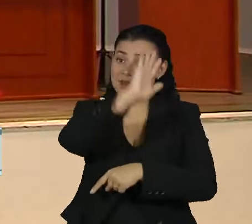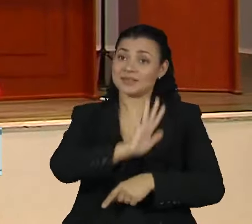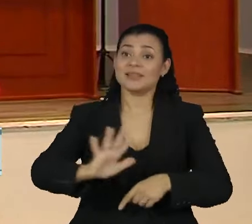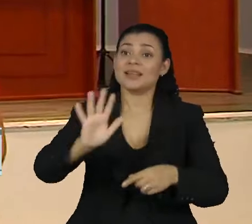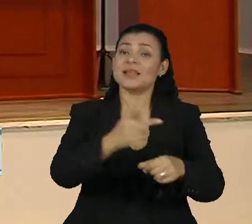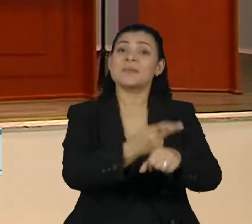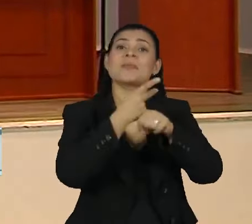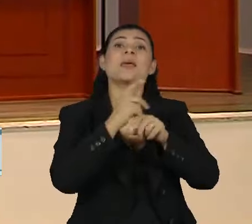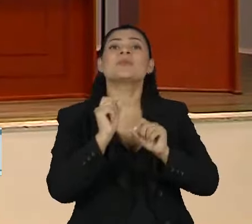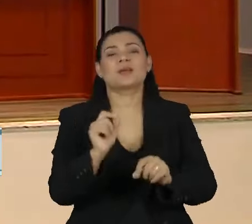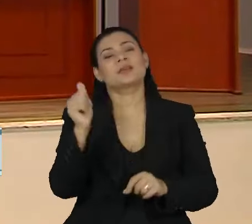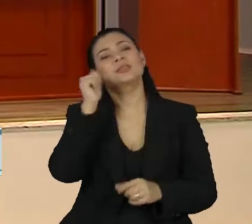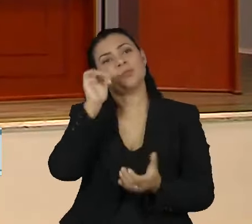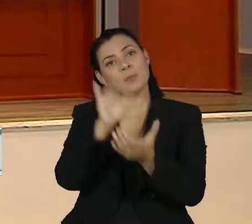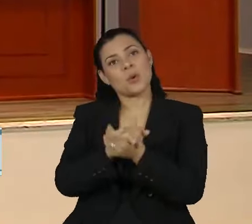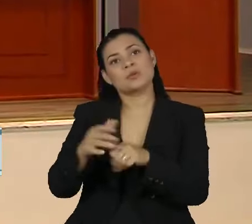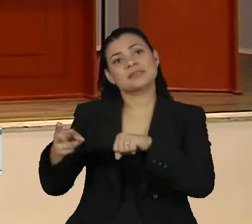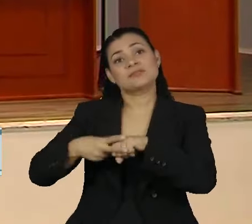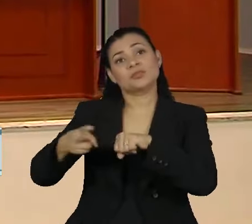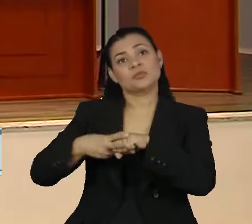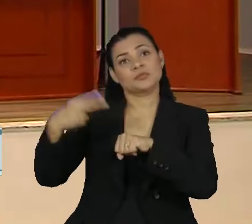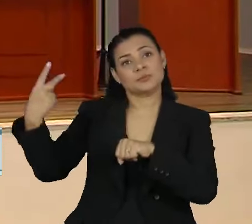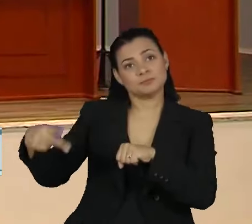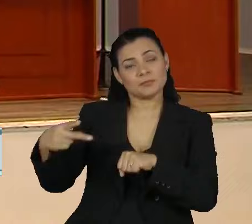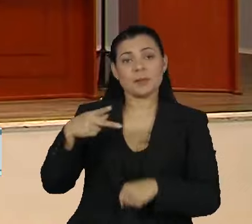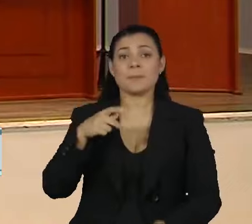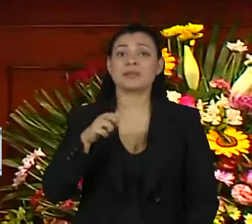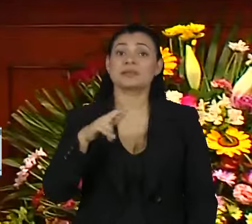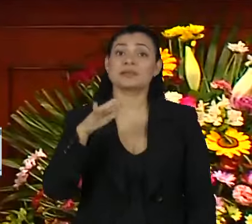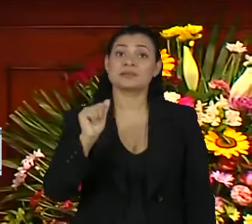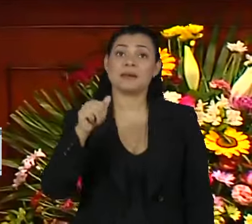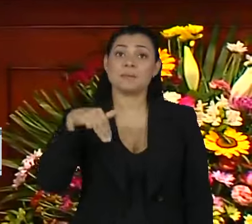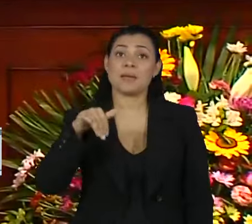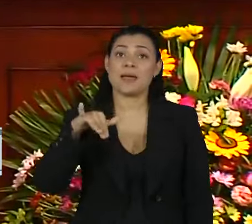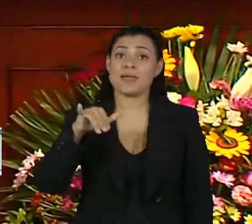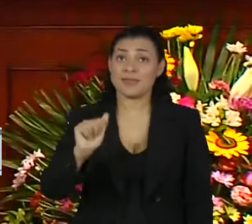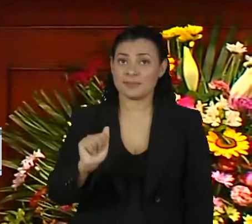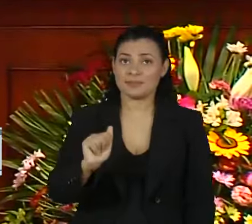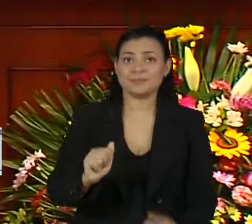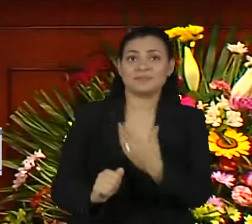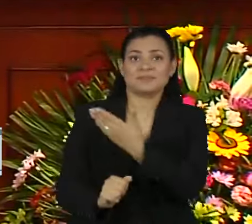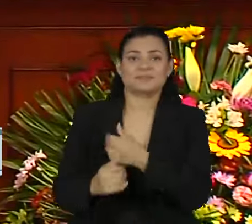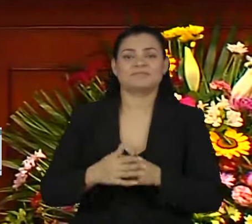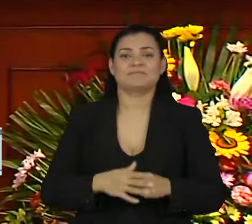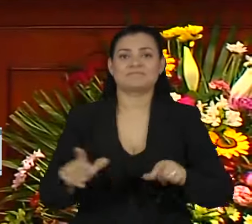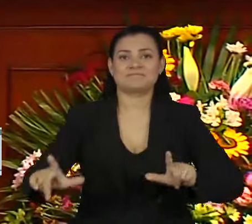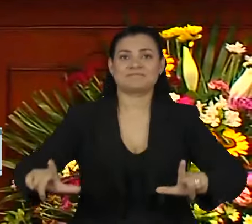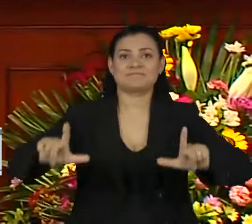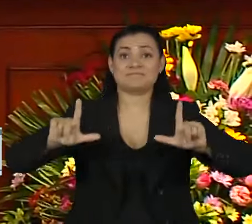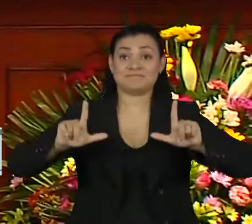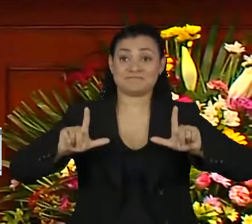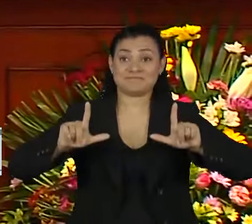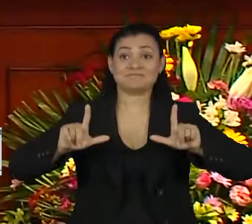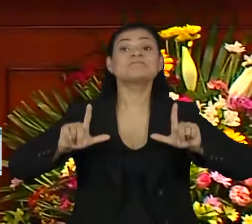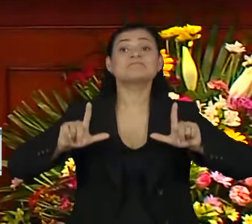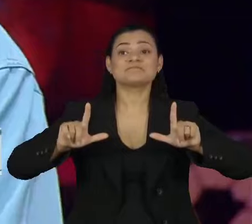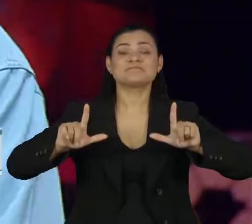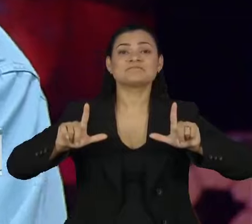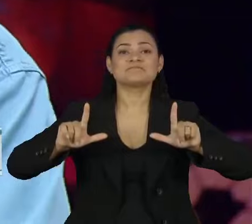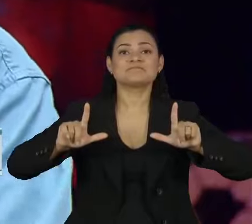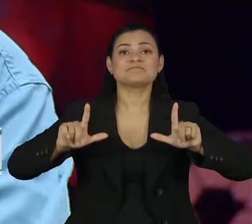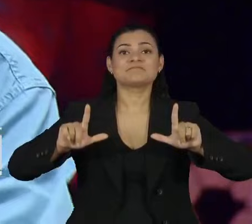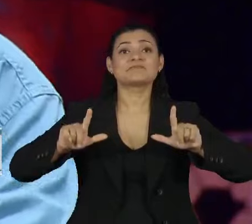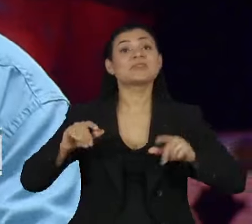foi recebido pela viúva do artista, a produtora Patrícia Maia. Embora a entrega do diploma tenha sido feita de forma póstuma,